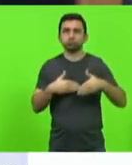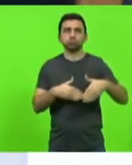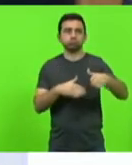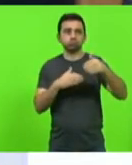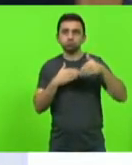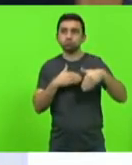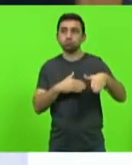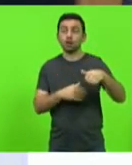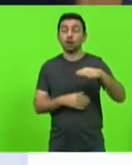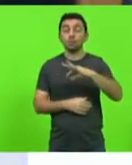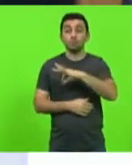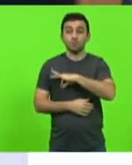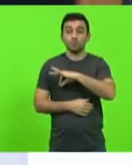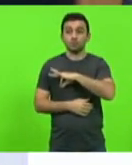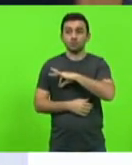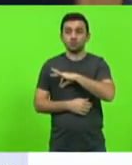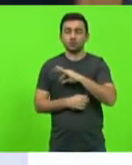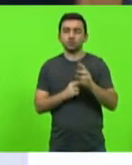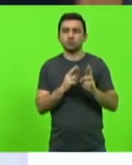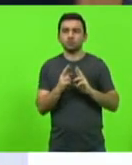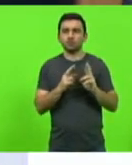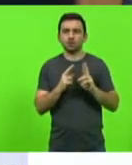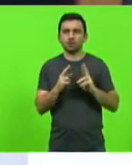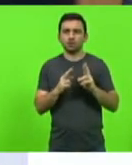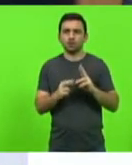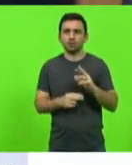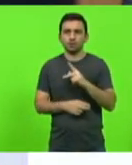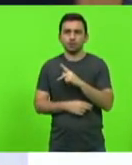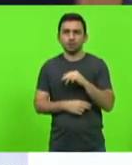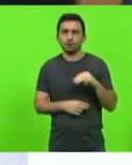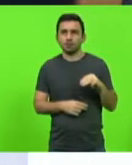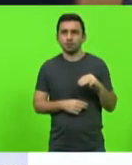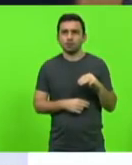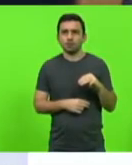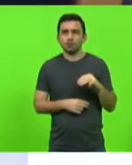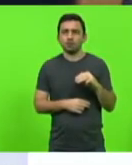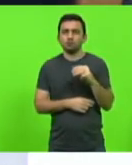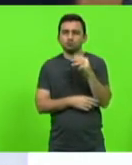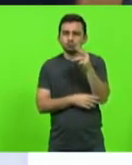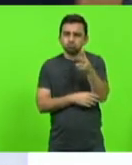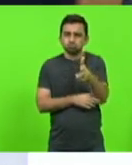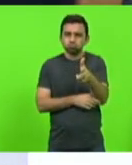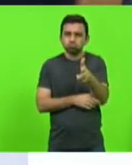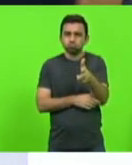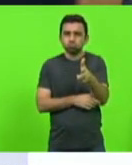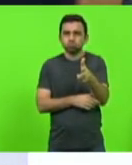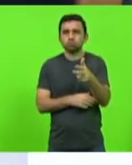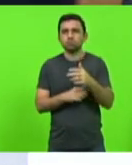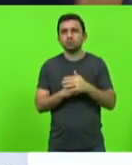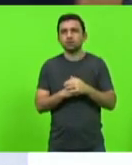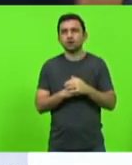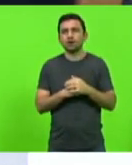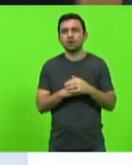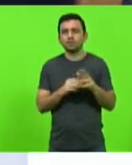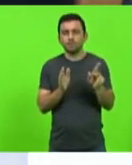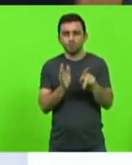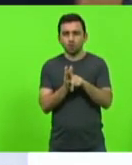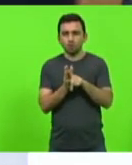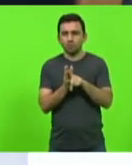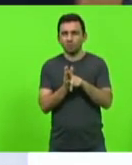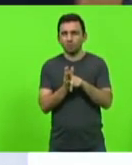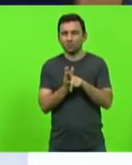polícia rodoviária militar está fazendo um radar móvel